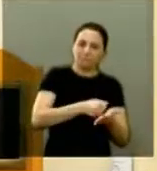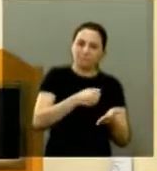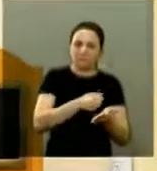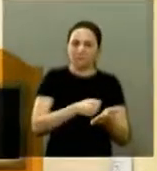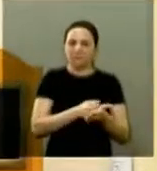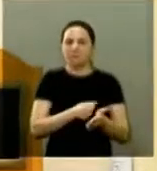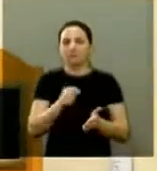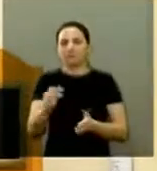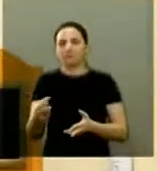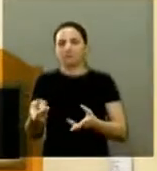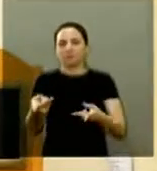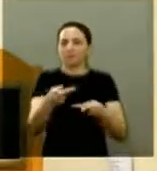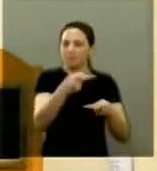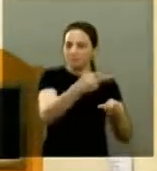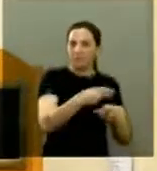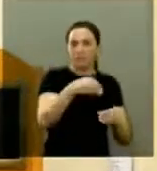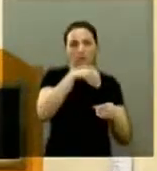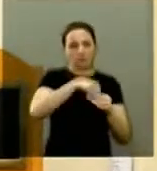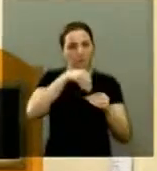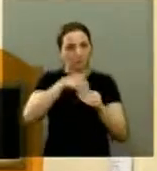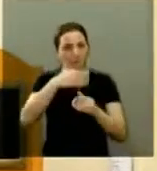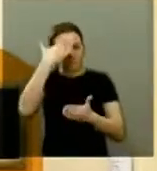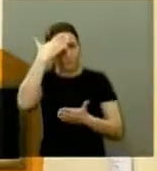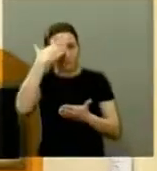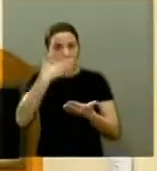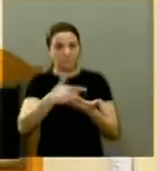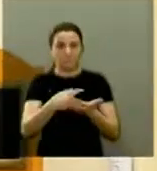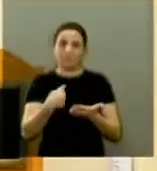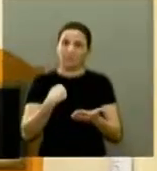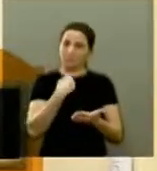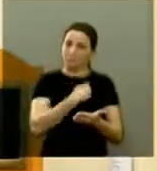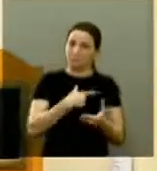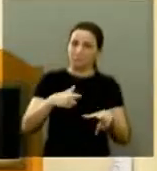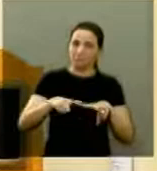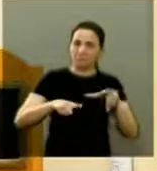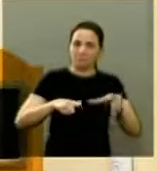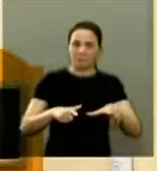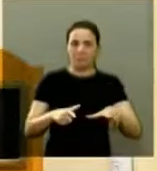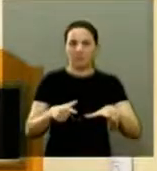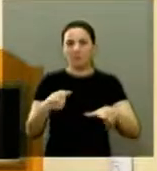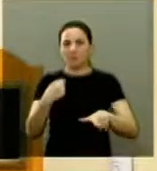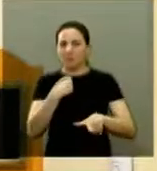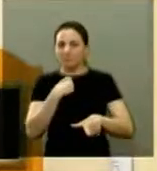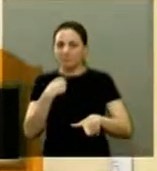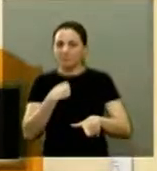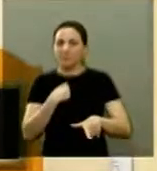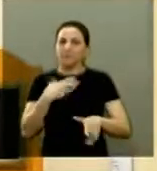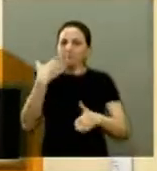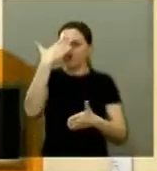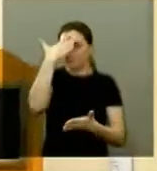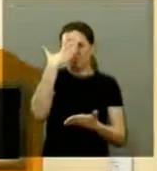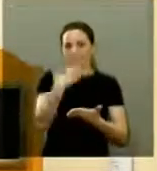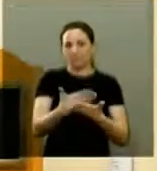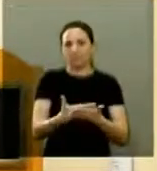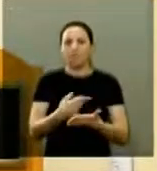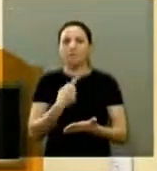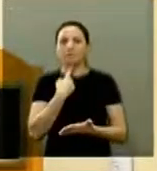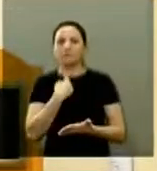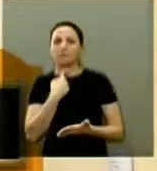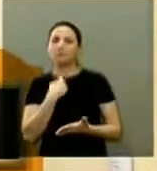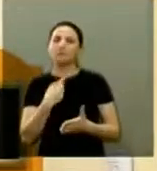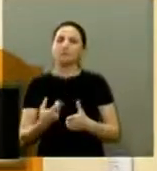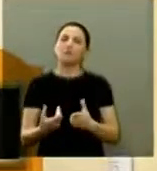principalmente ter recebido tantos votos de confiança no meu trabalho só me dá ainda mais certeza, vontade